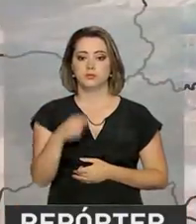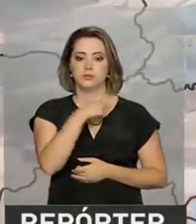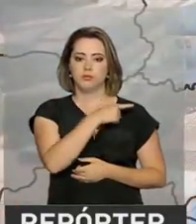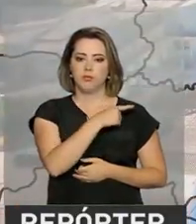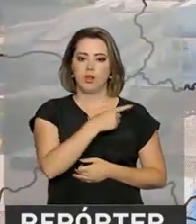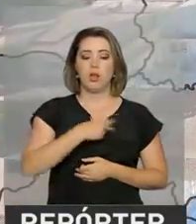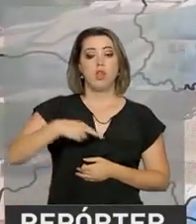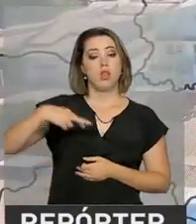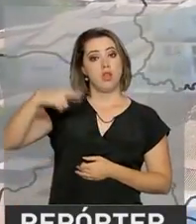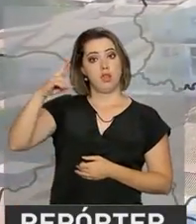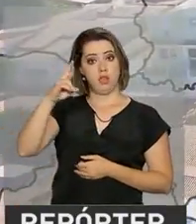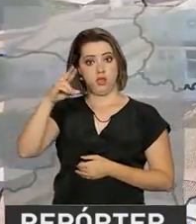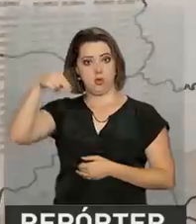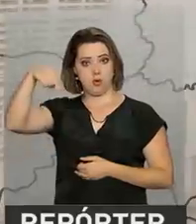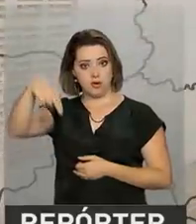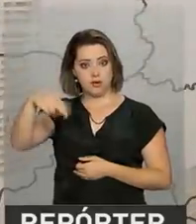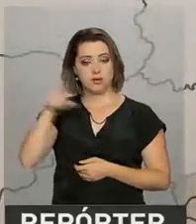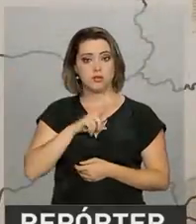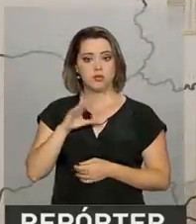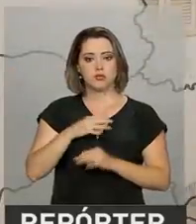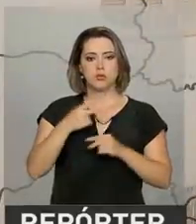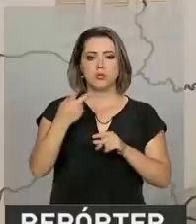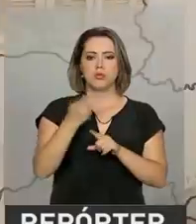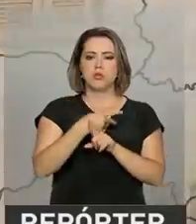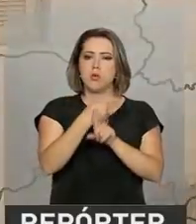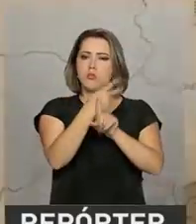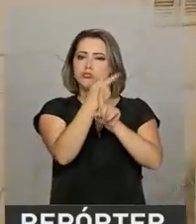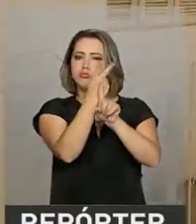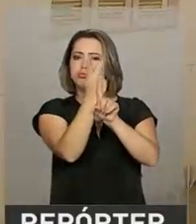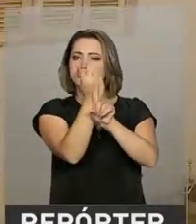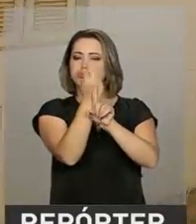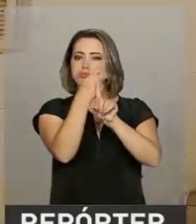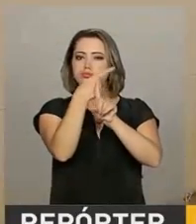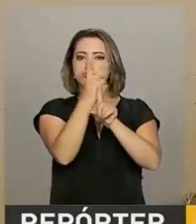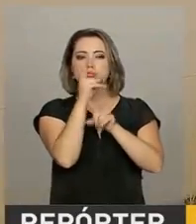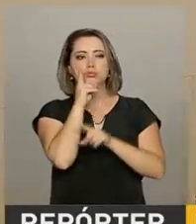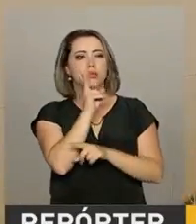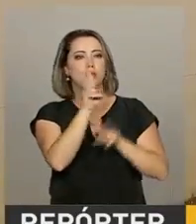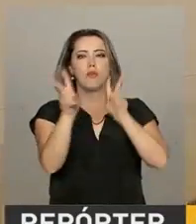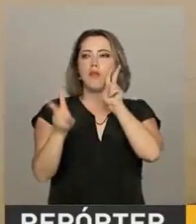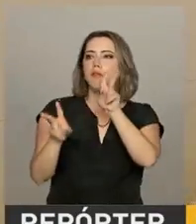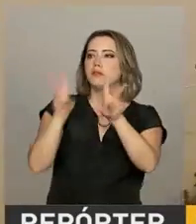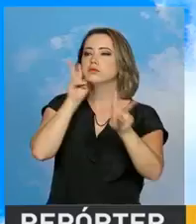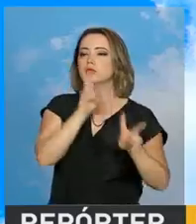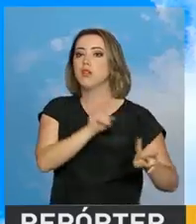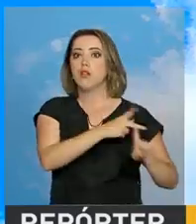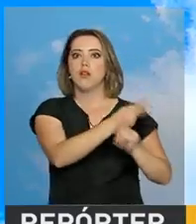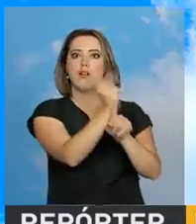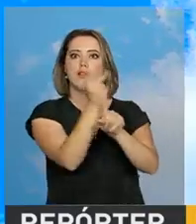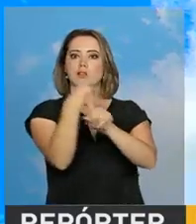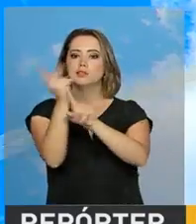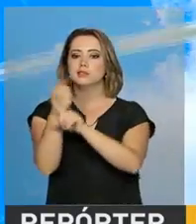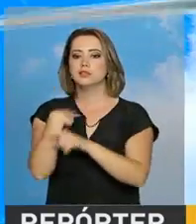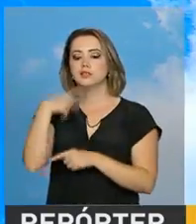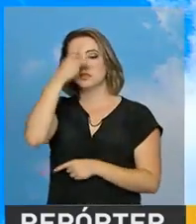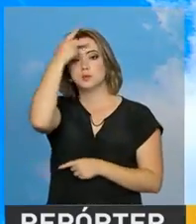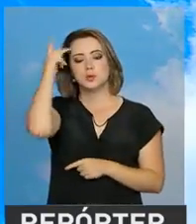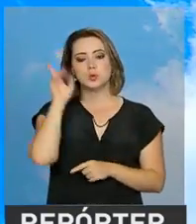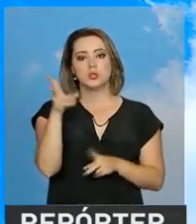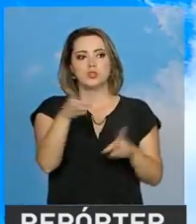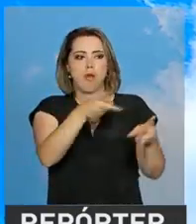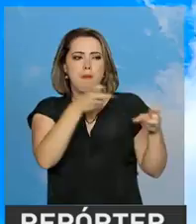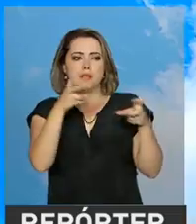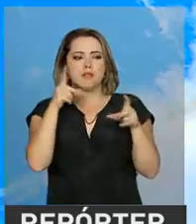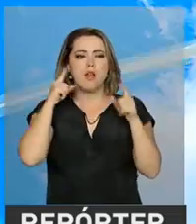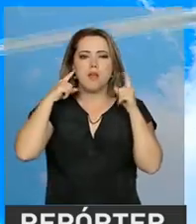Parazinho, Rio Grande do Norte. Os enormes cataventos estão onde quer que a vista alcance. Os mais atentos percebem